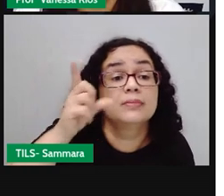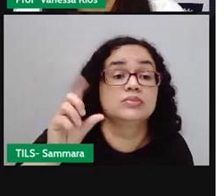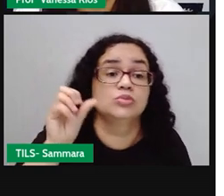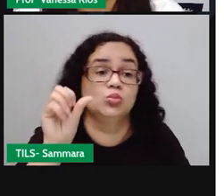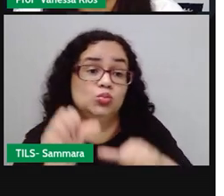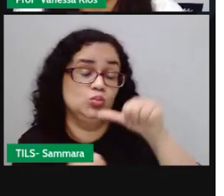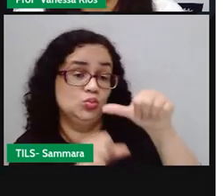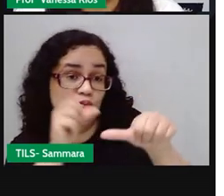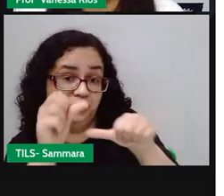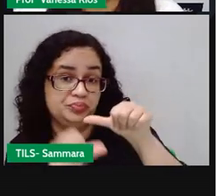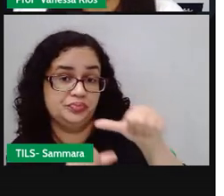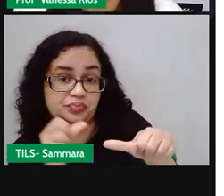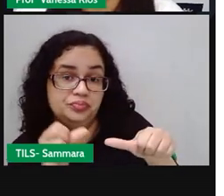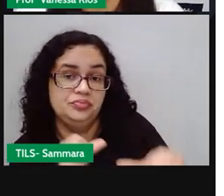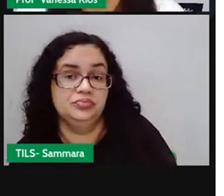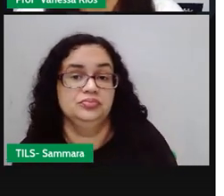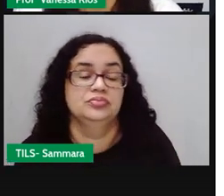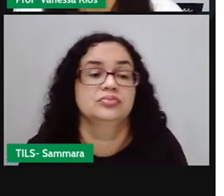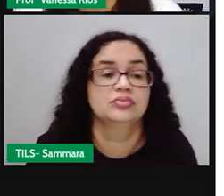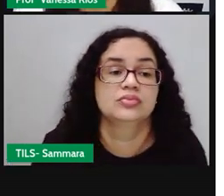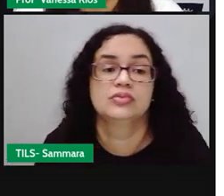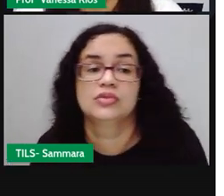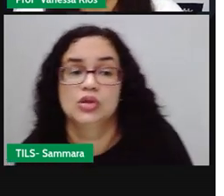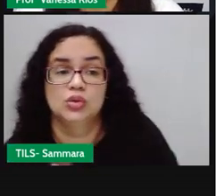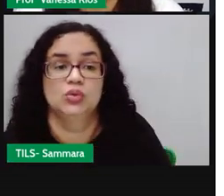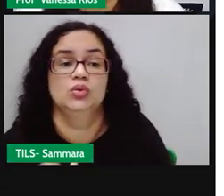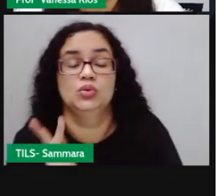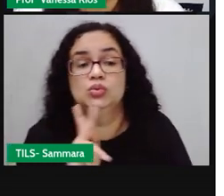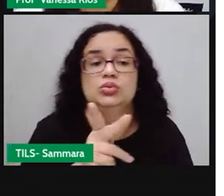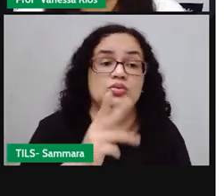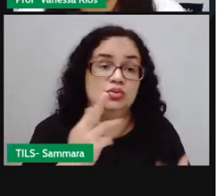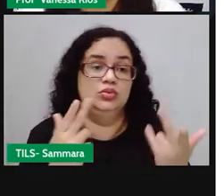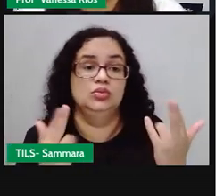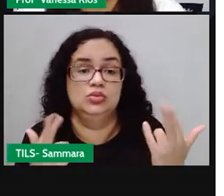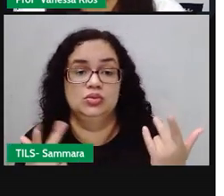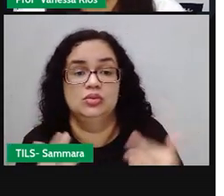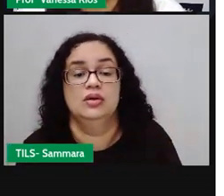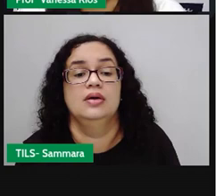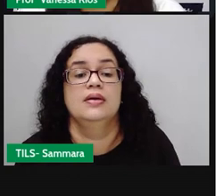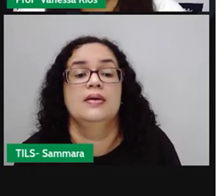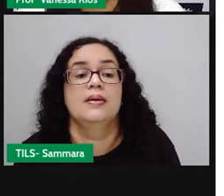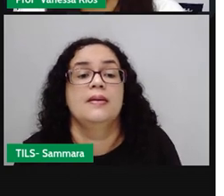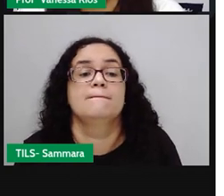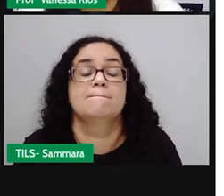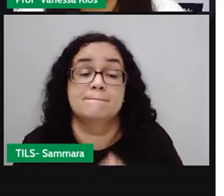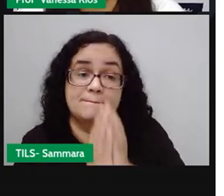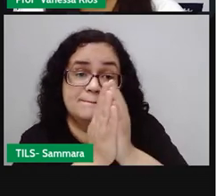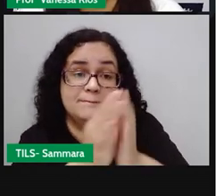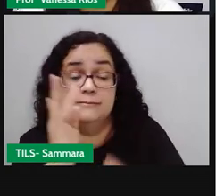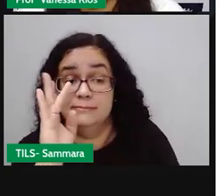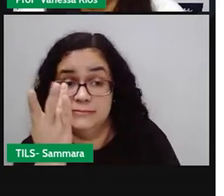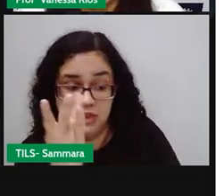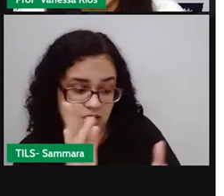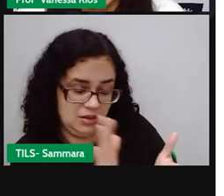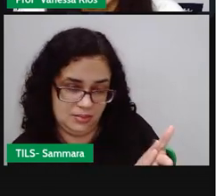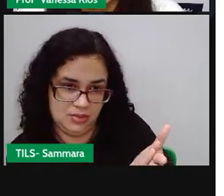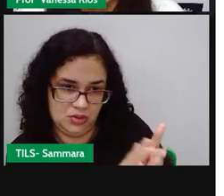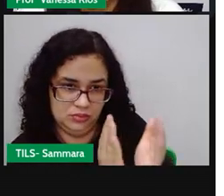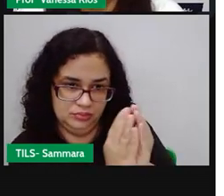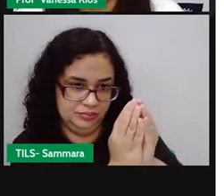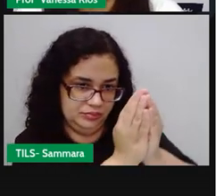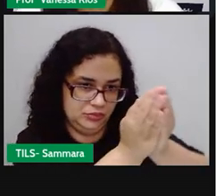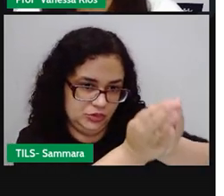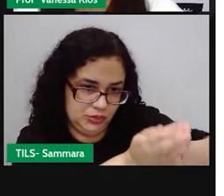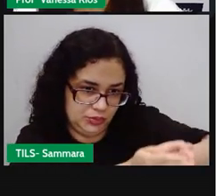invertidos. Se não, tudo continua igual. Então, quem está passando o anel vai deixar o anel na mão de alguém,